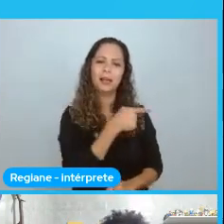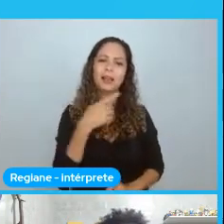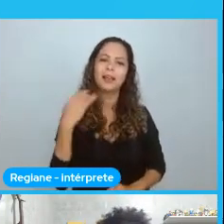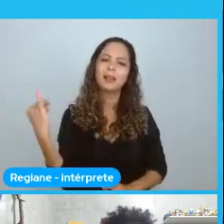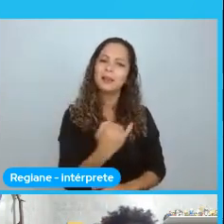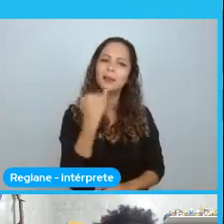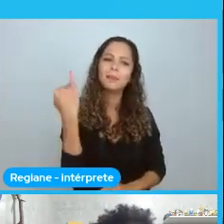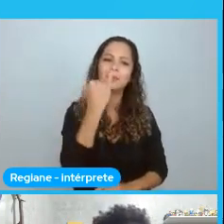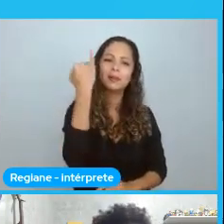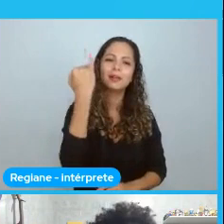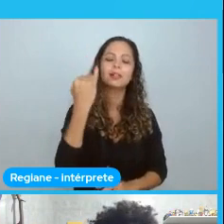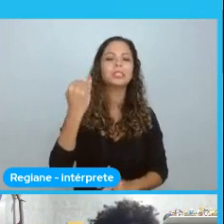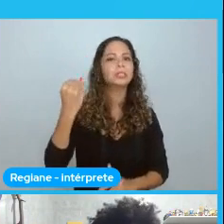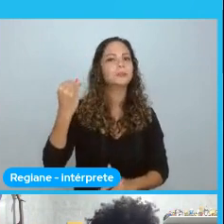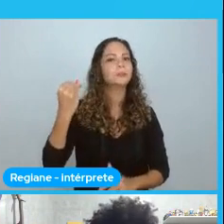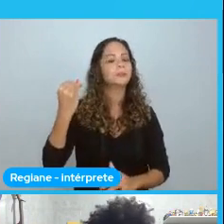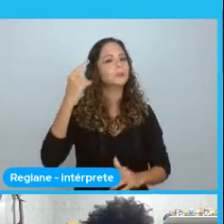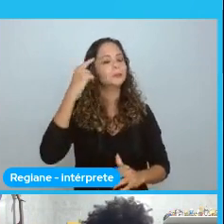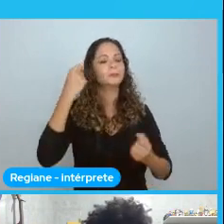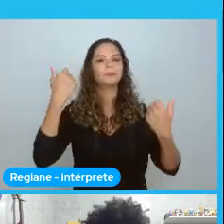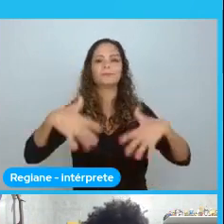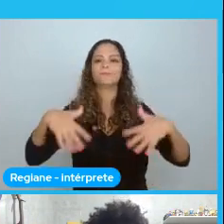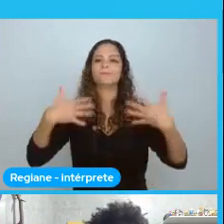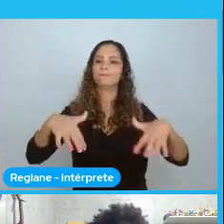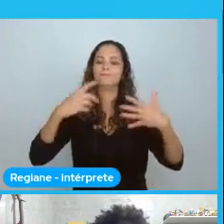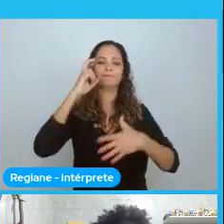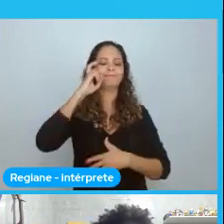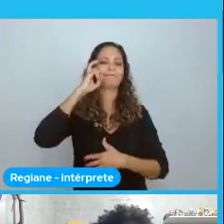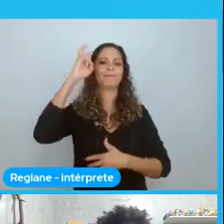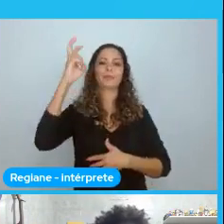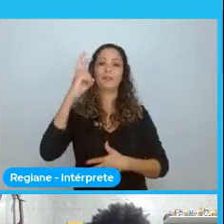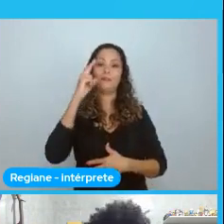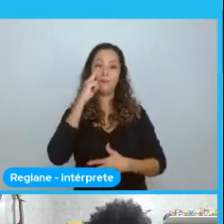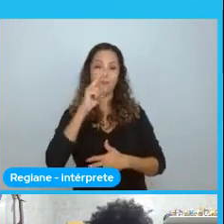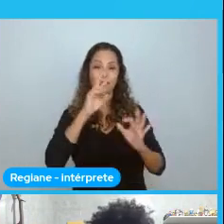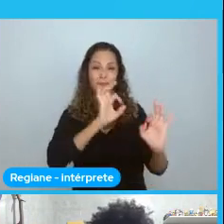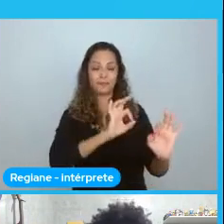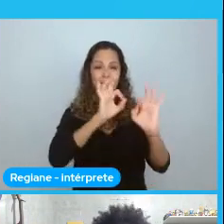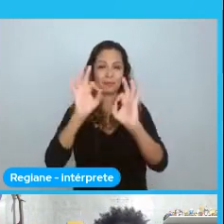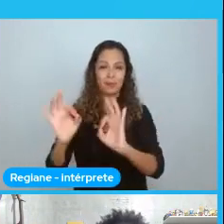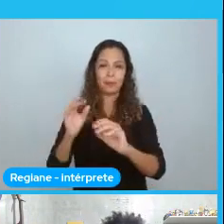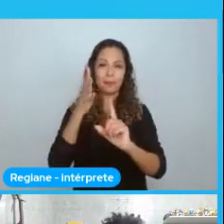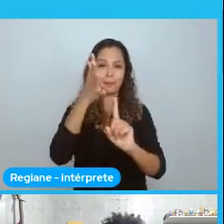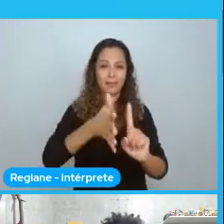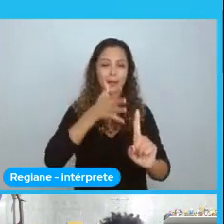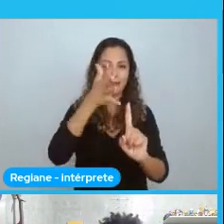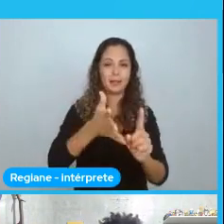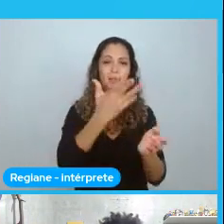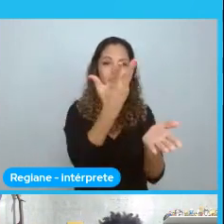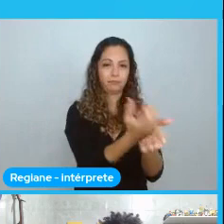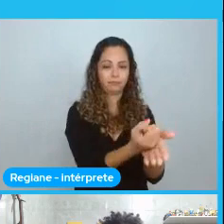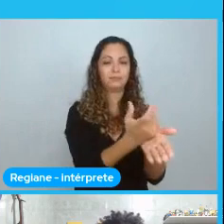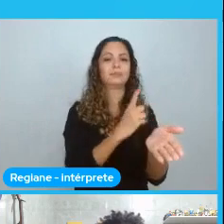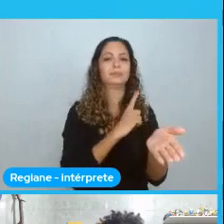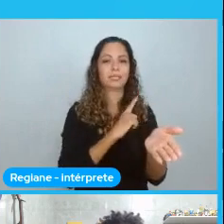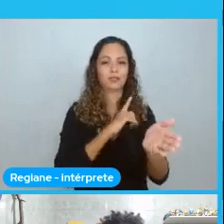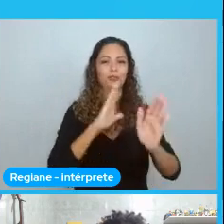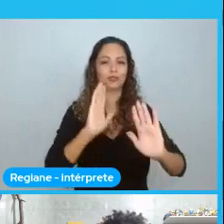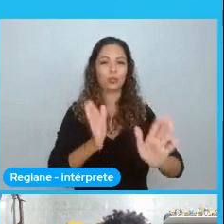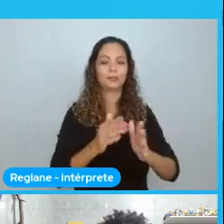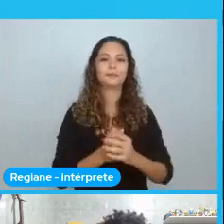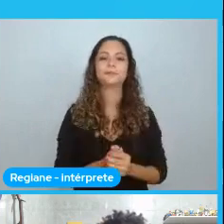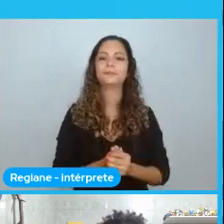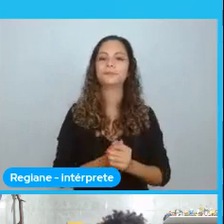Uma mente brilhante, sabe. Assista uma palestra dela que está gravada. Nesse mesmo dia. Eu fiz. Sei lá.